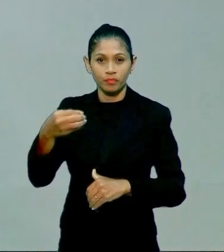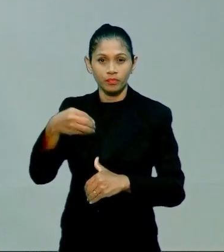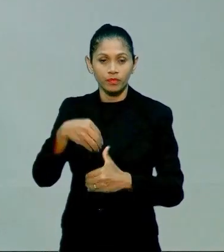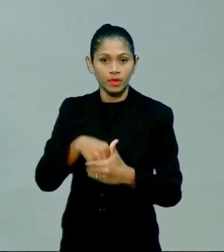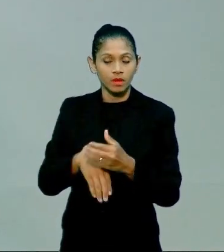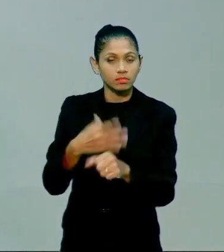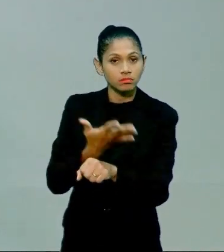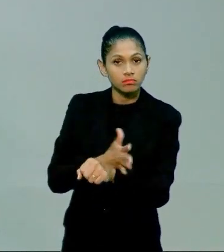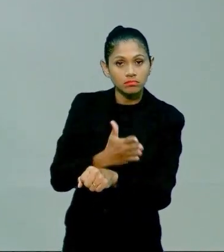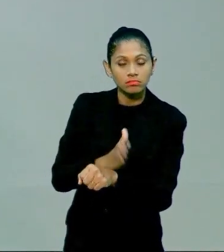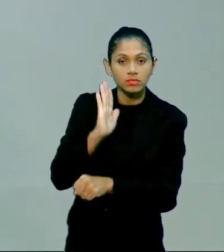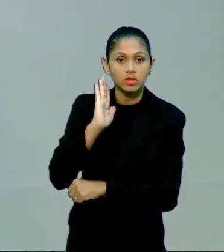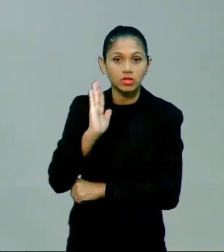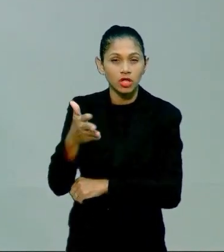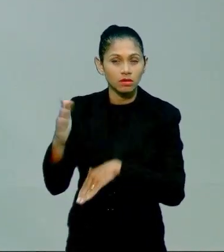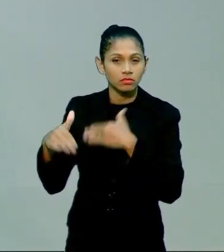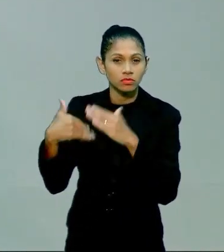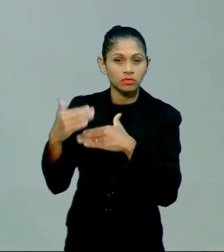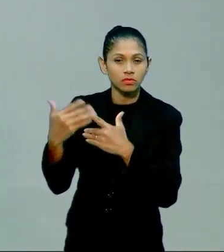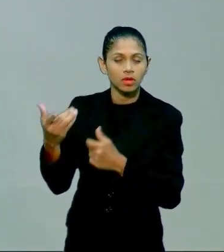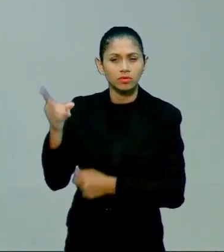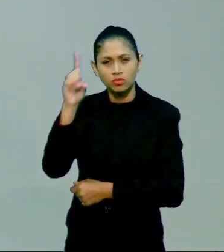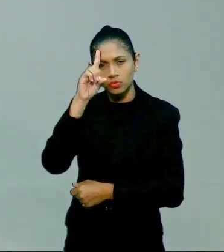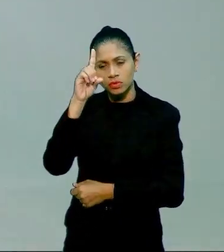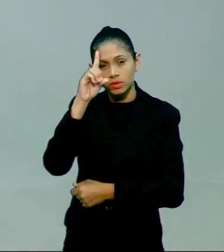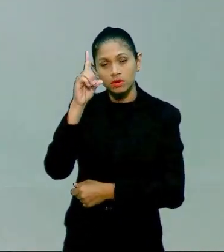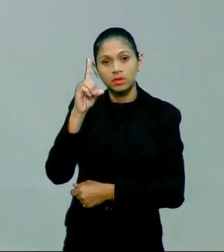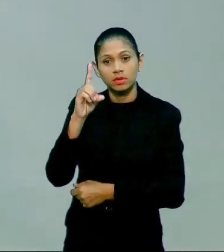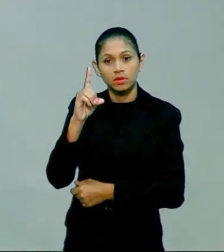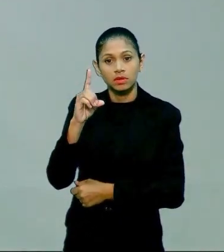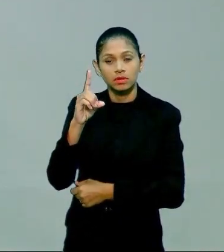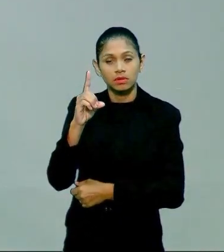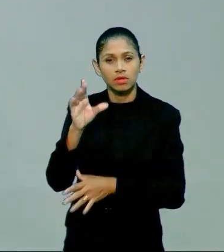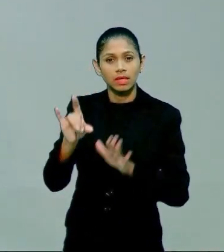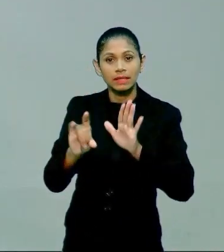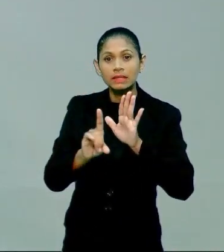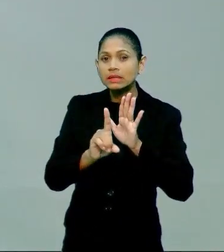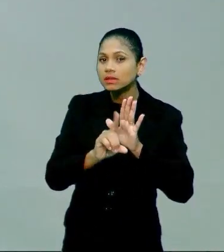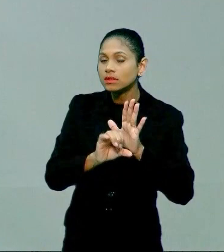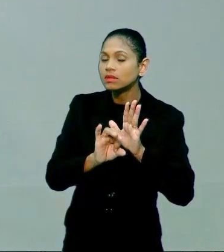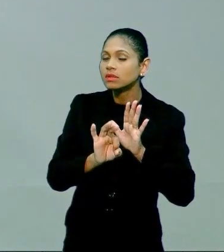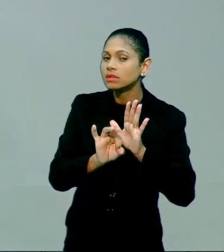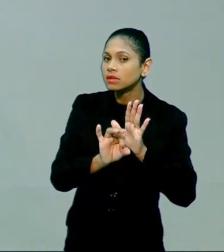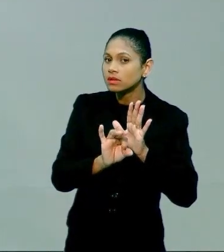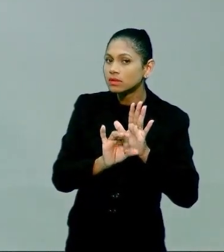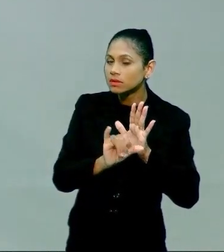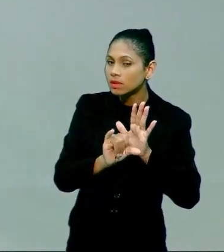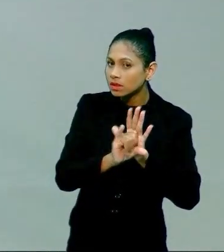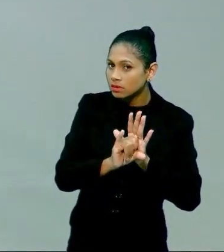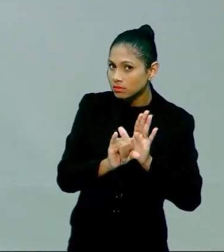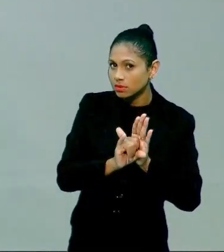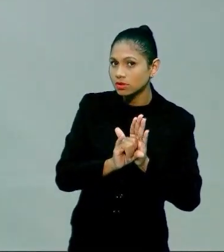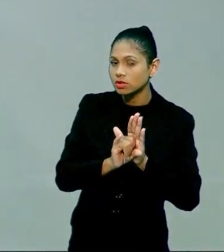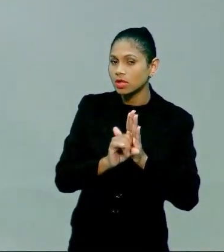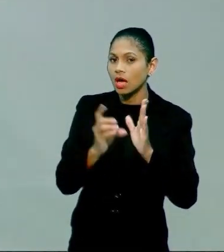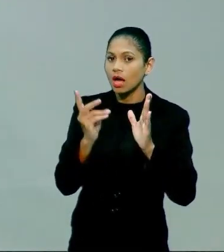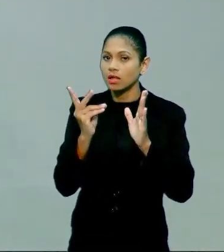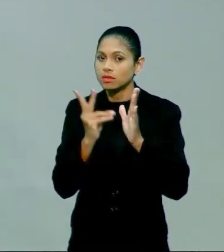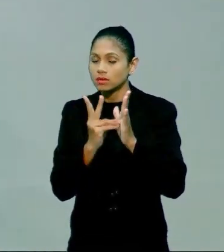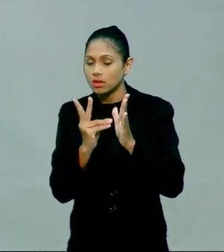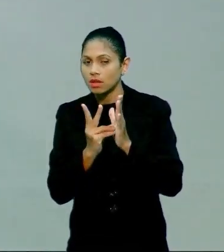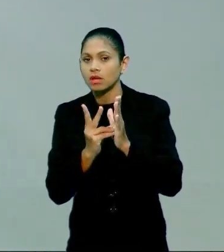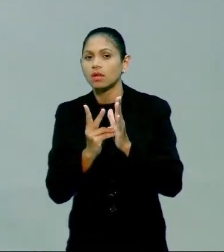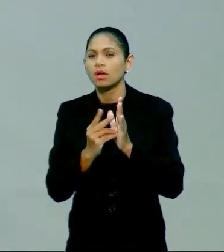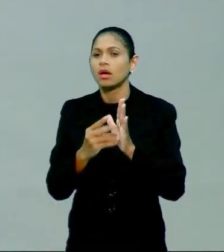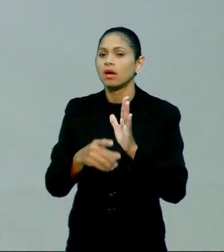das práticas que a gente já desenvolve no nosso cotidiano são ações de identidade afro, de identidade indígena, que a gente acaba utilizando porque